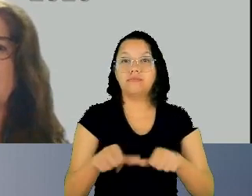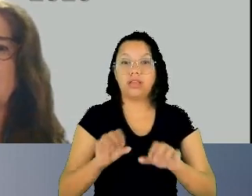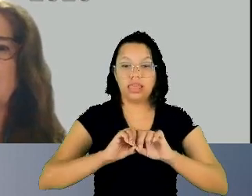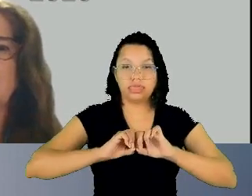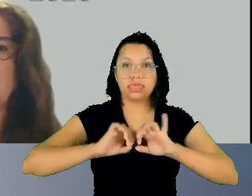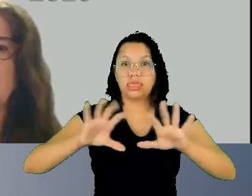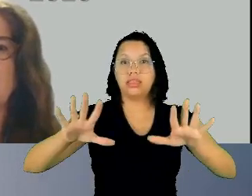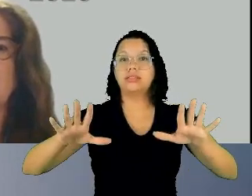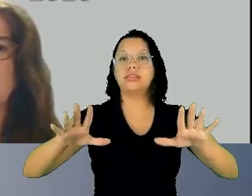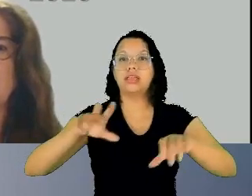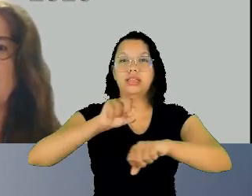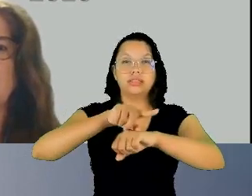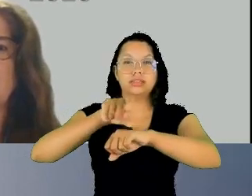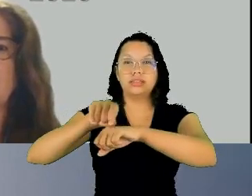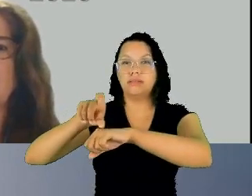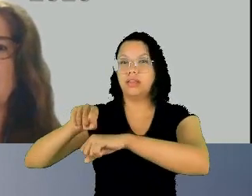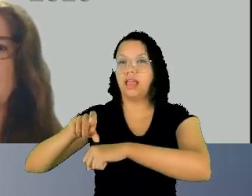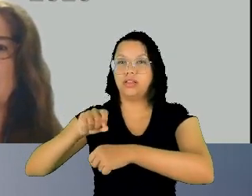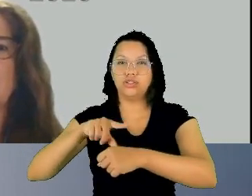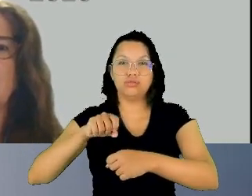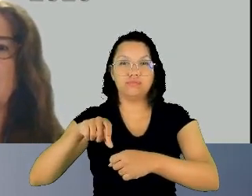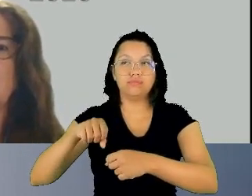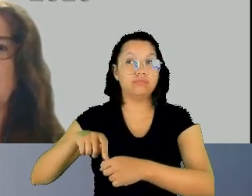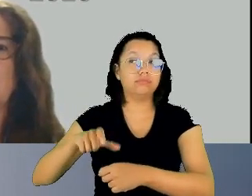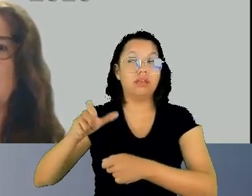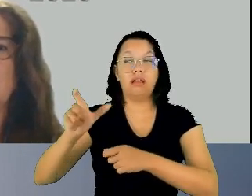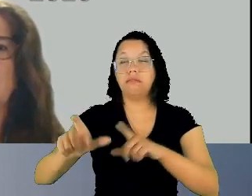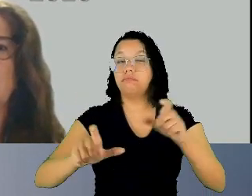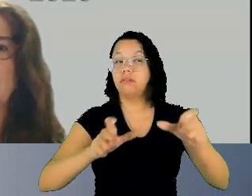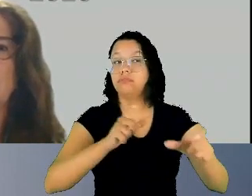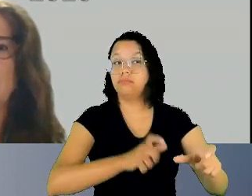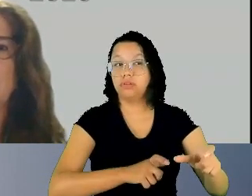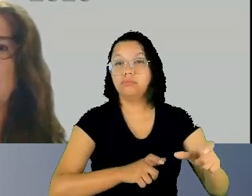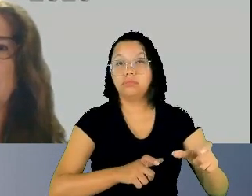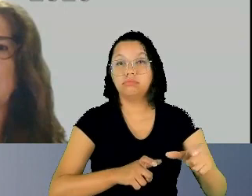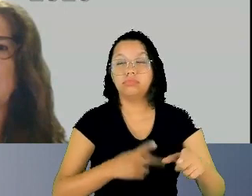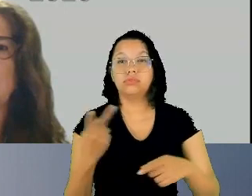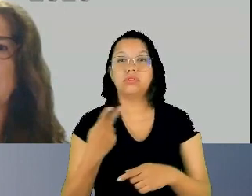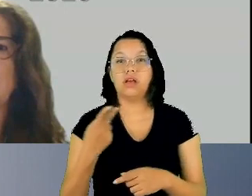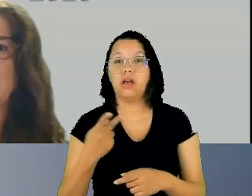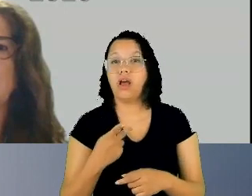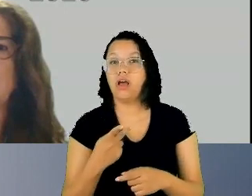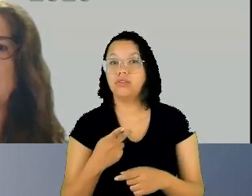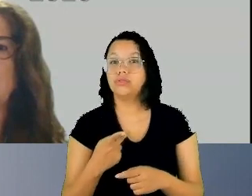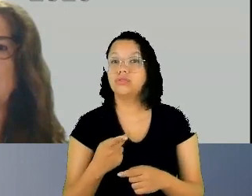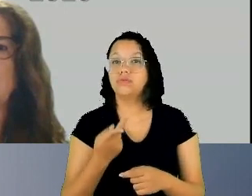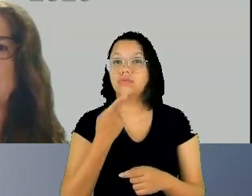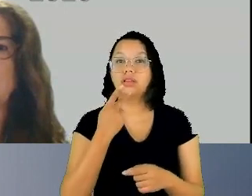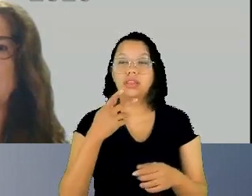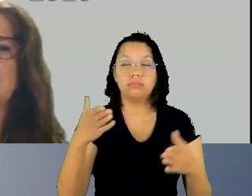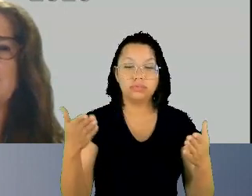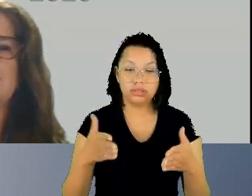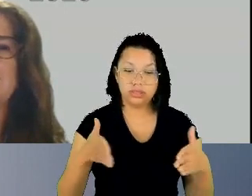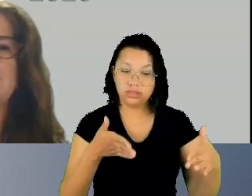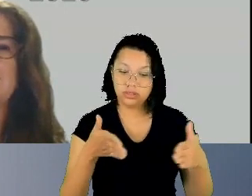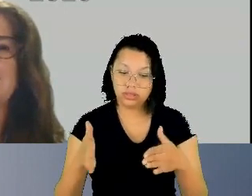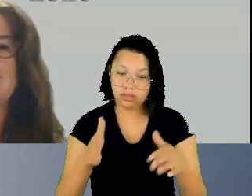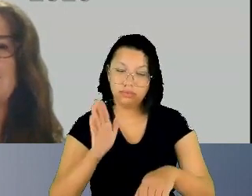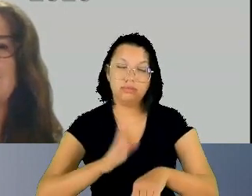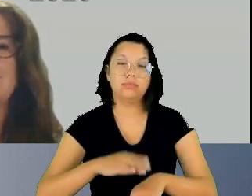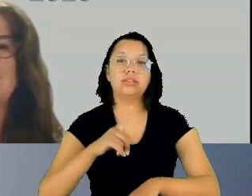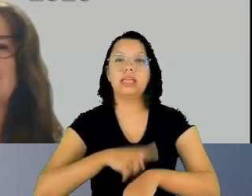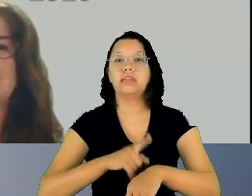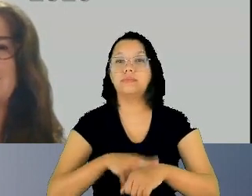aqui ou ali possamos enveredar essa discussão por mais tempo eu quero agradecer